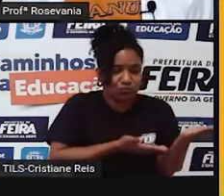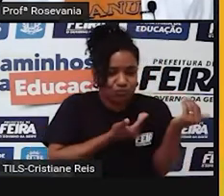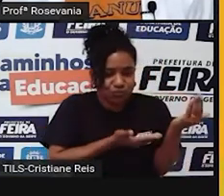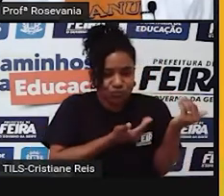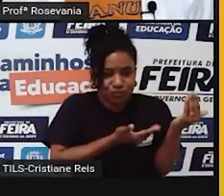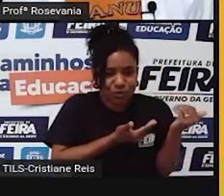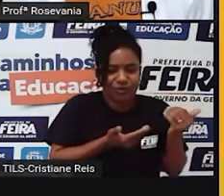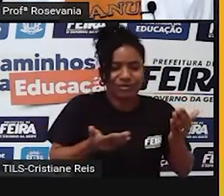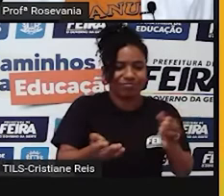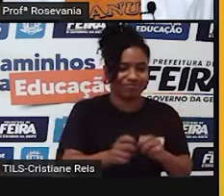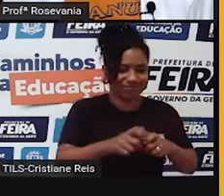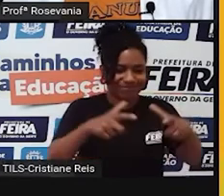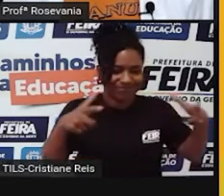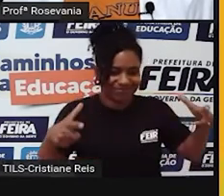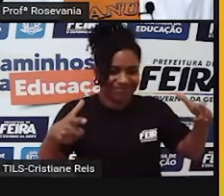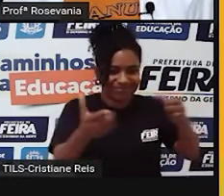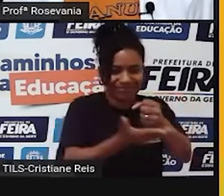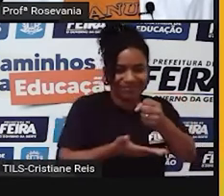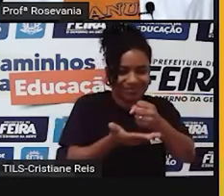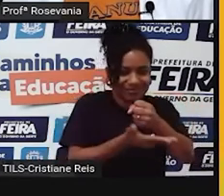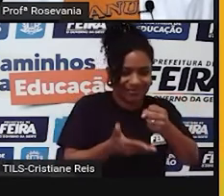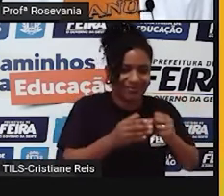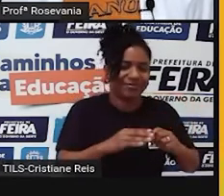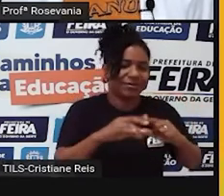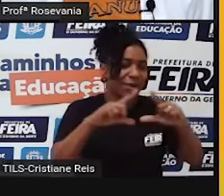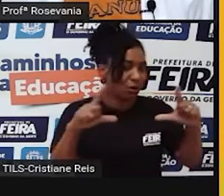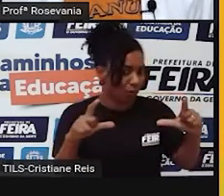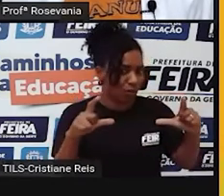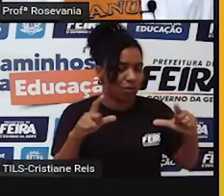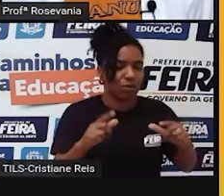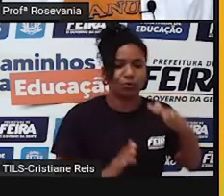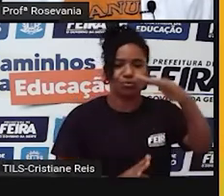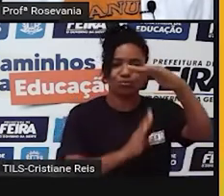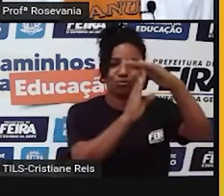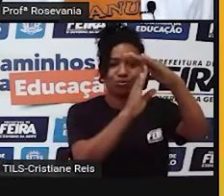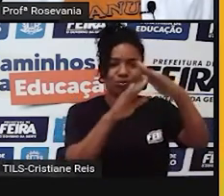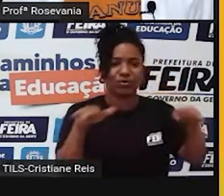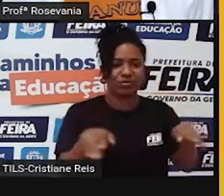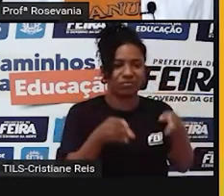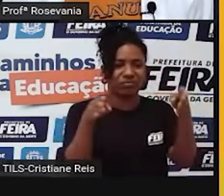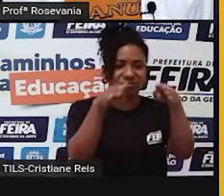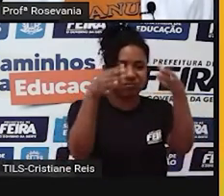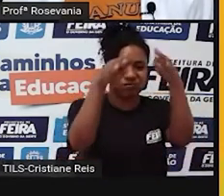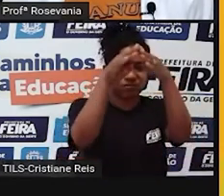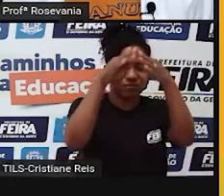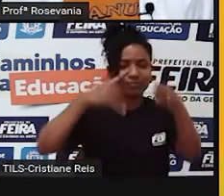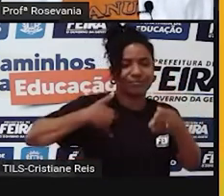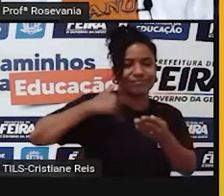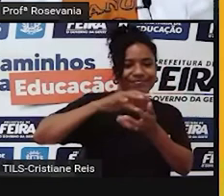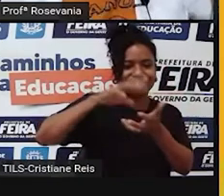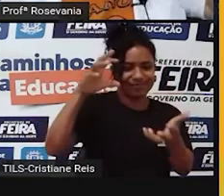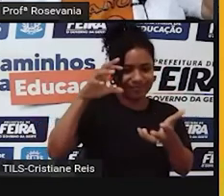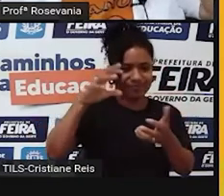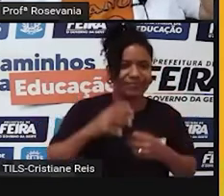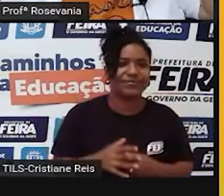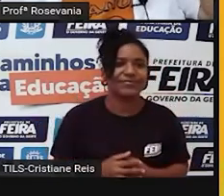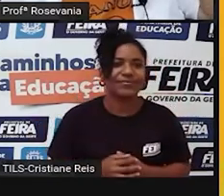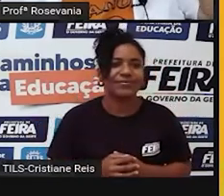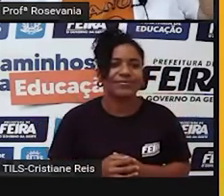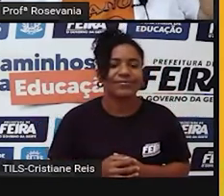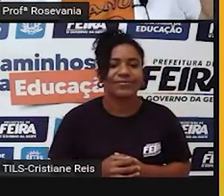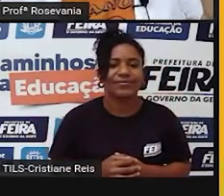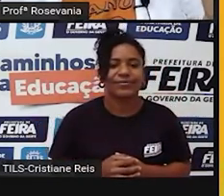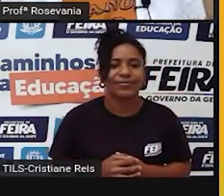e a população mais velha do topo da pirâmide. Outra característica que a gente deve observar também, né, é a